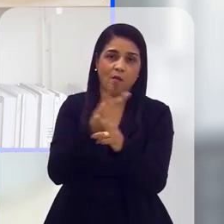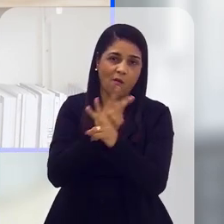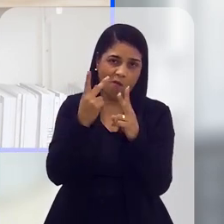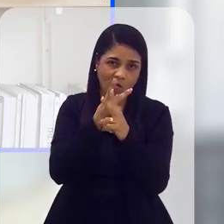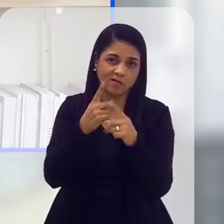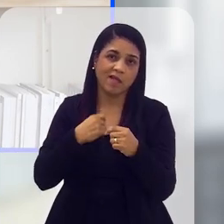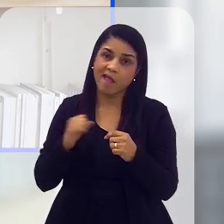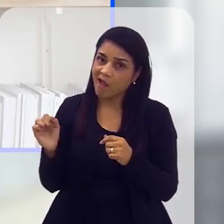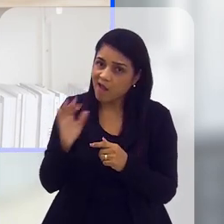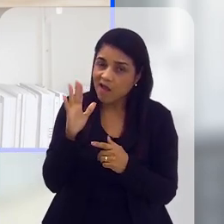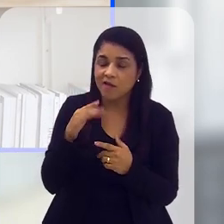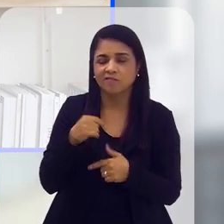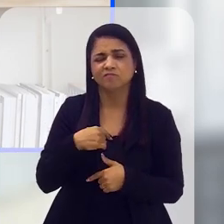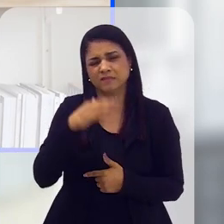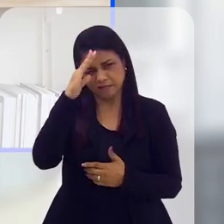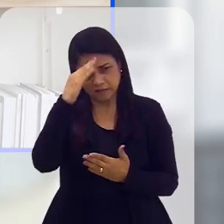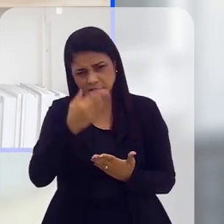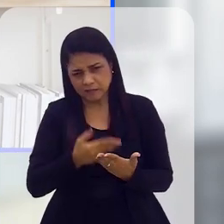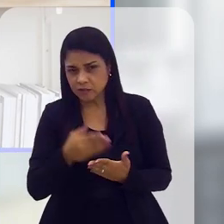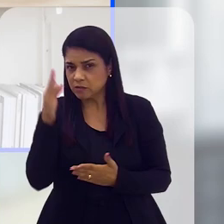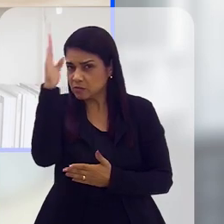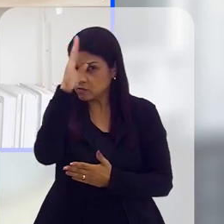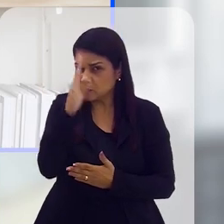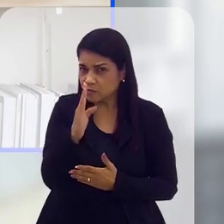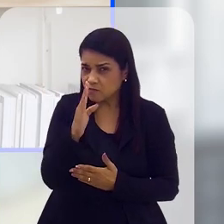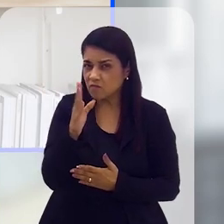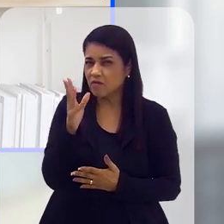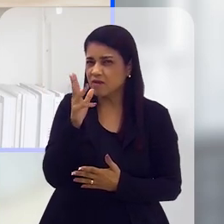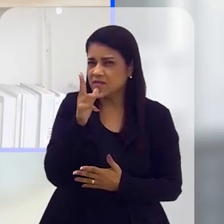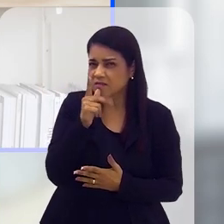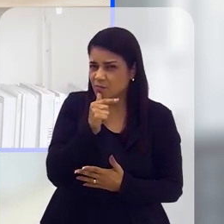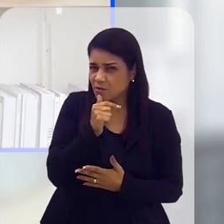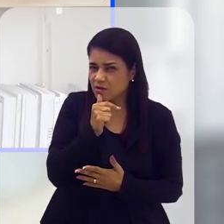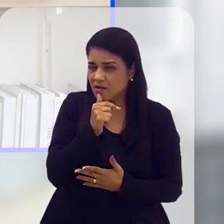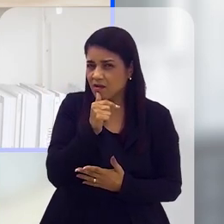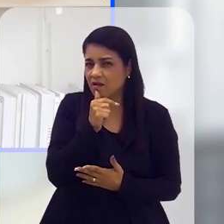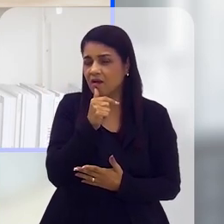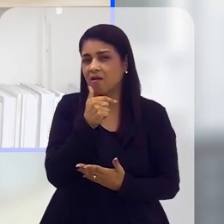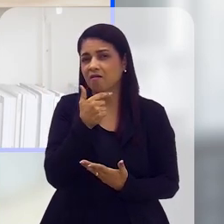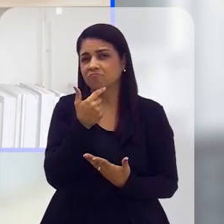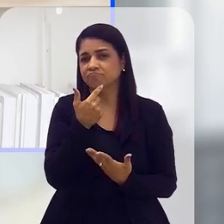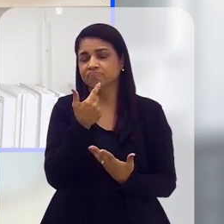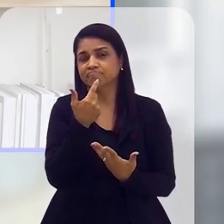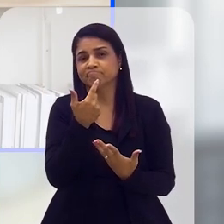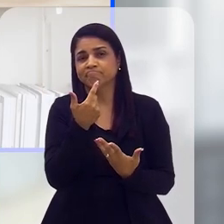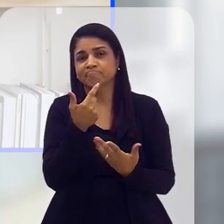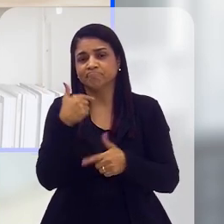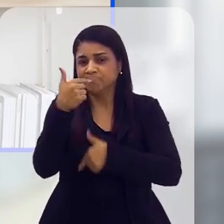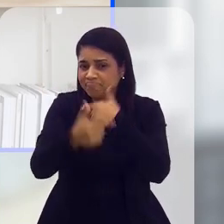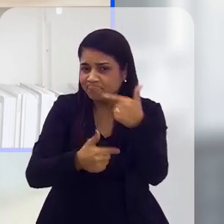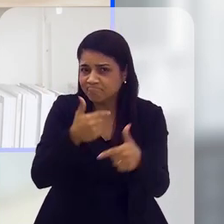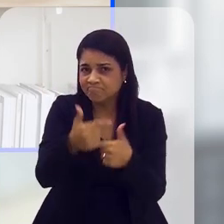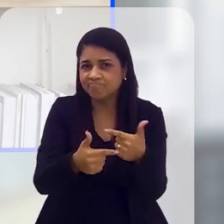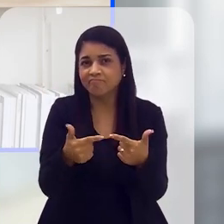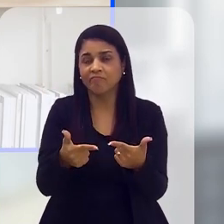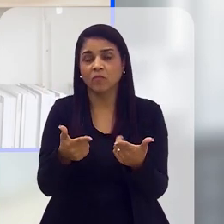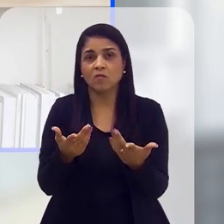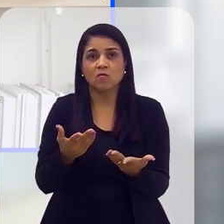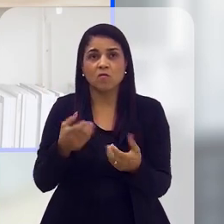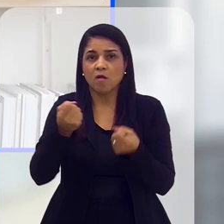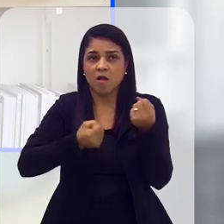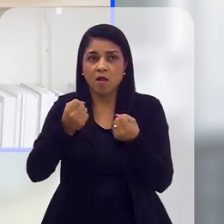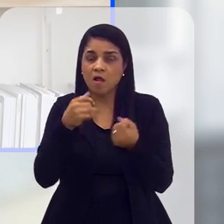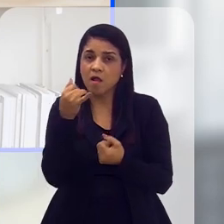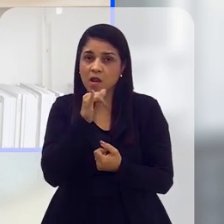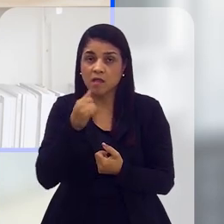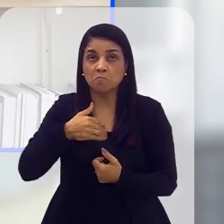muito caro. O senhor acredita que o Brasil vai demorar muito a adotar essas práticas, porque carro elétrico no Brasil custa mais